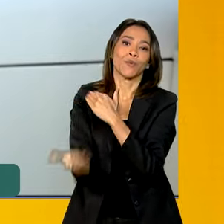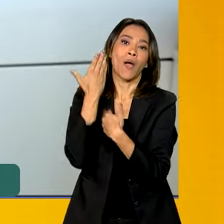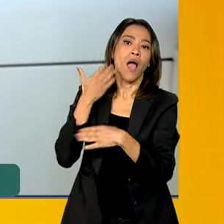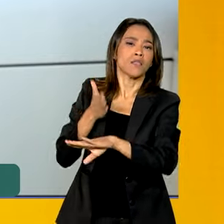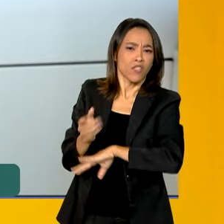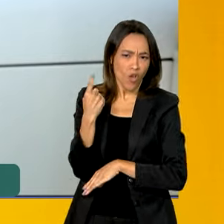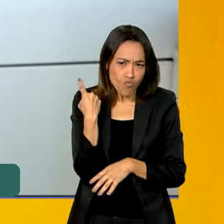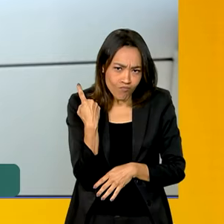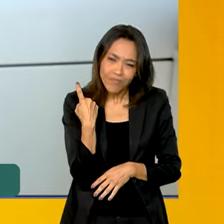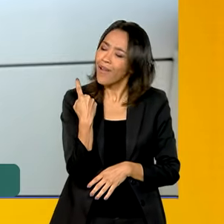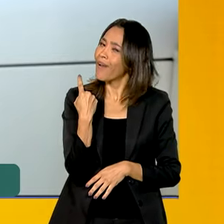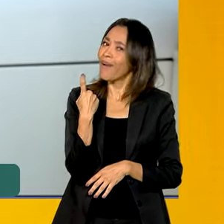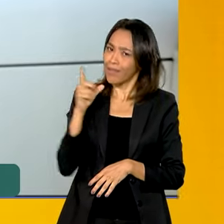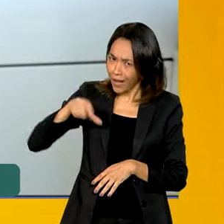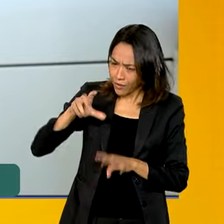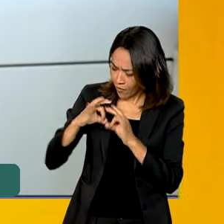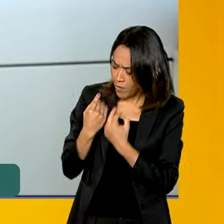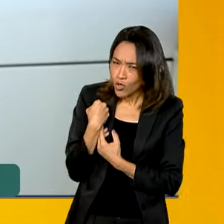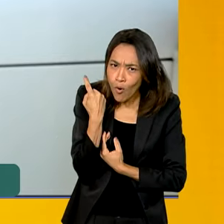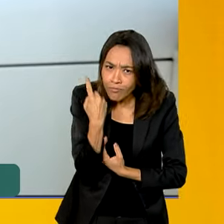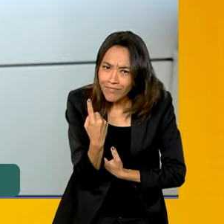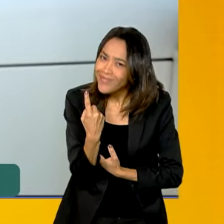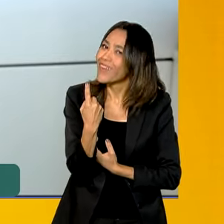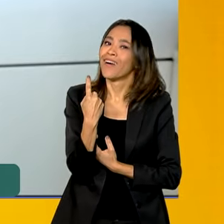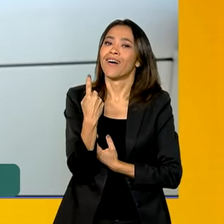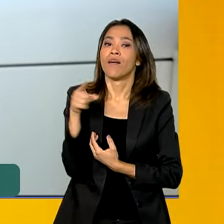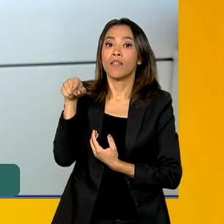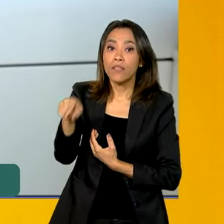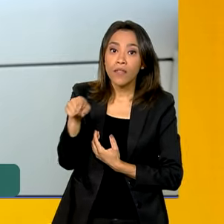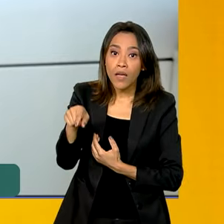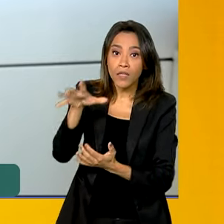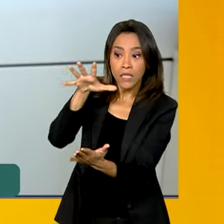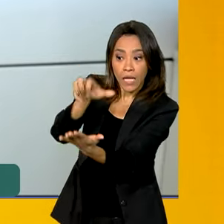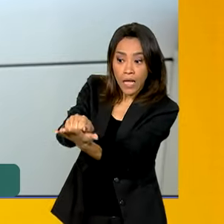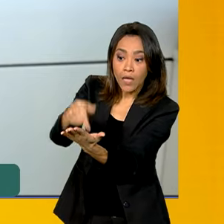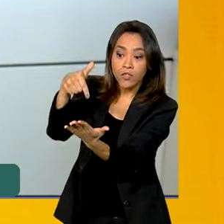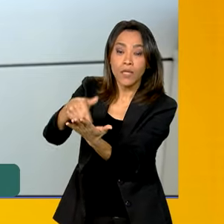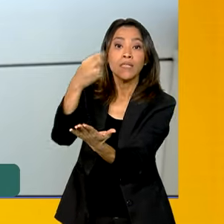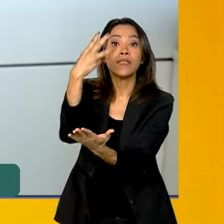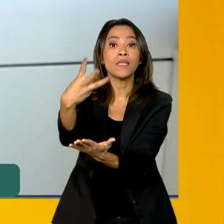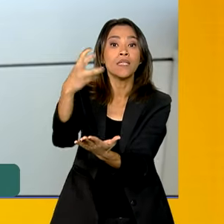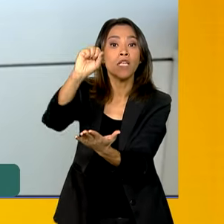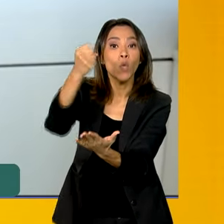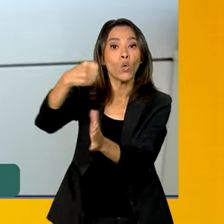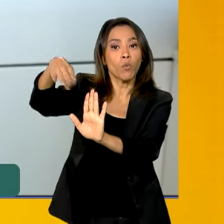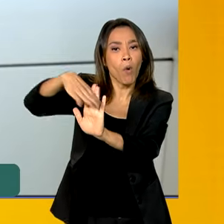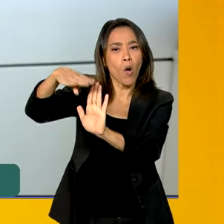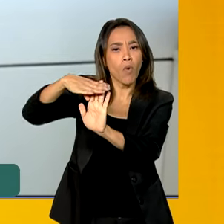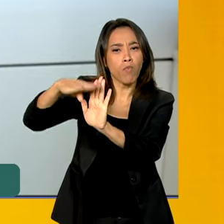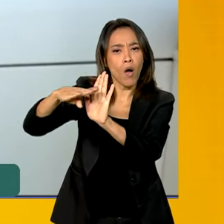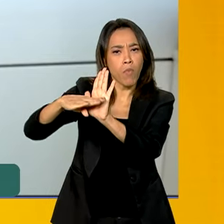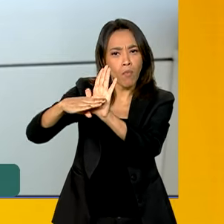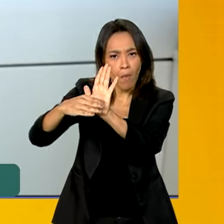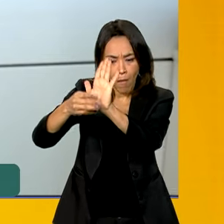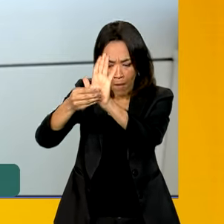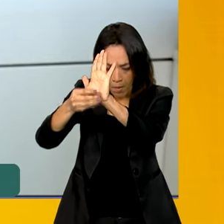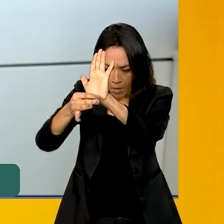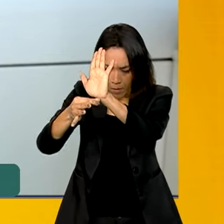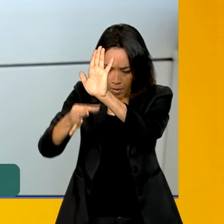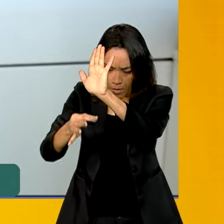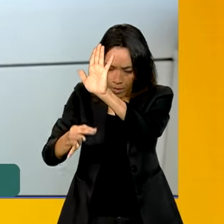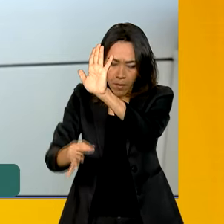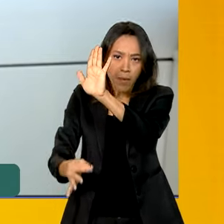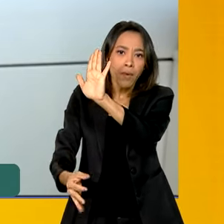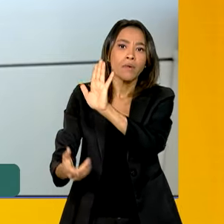Bolsa Família, mas nós estamos falando de um cadastro único que tem hoje 38 programas que voltaram a acontecer e novos